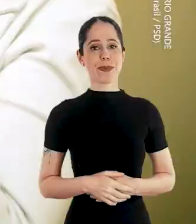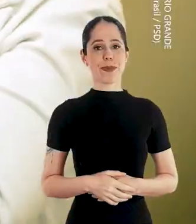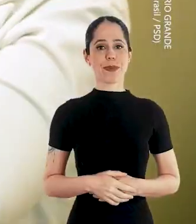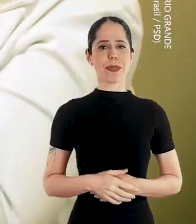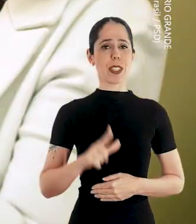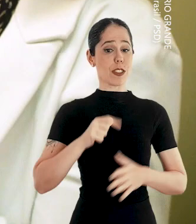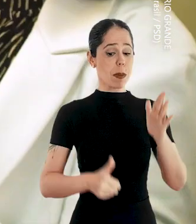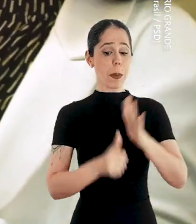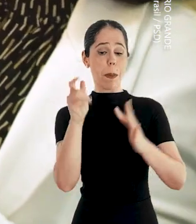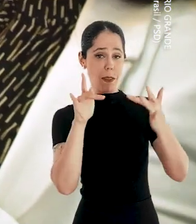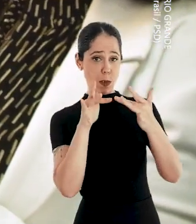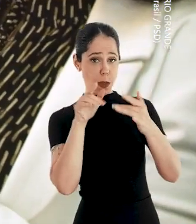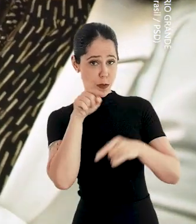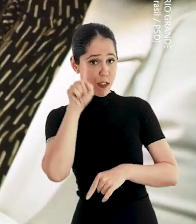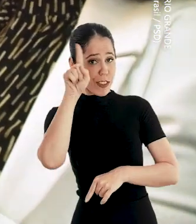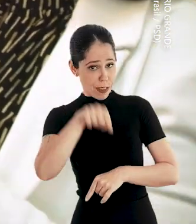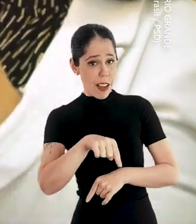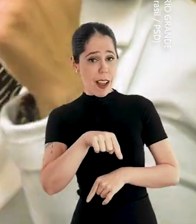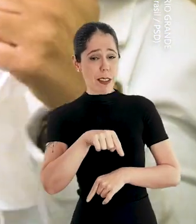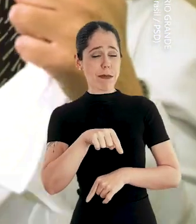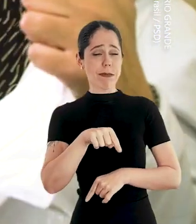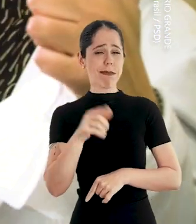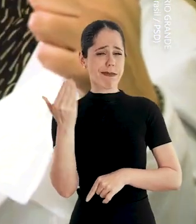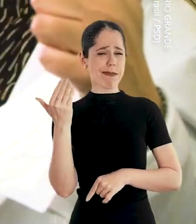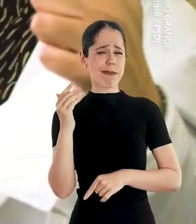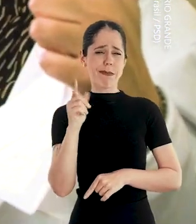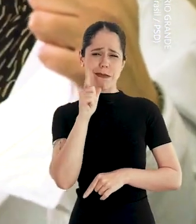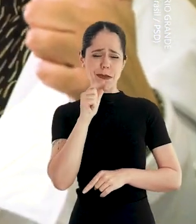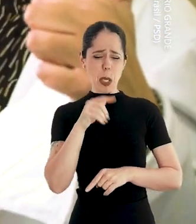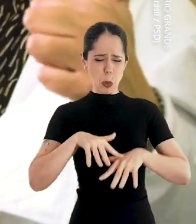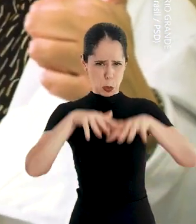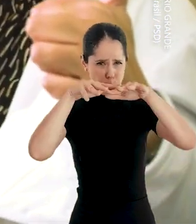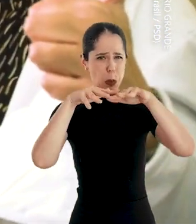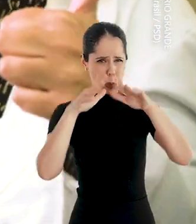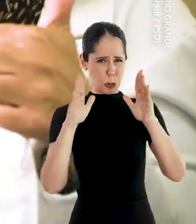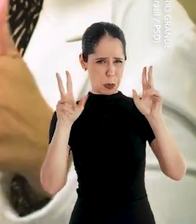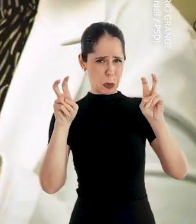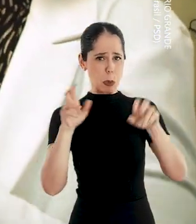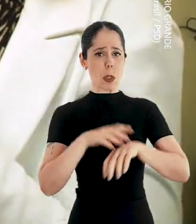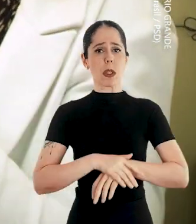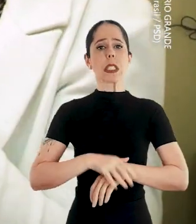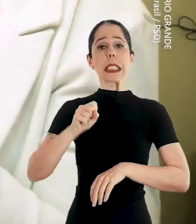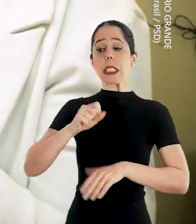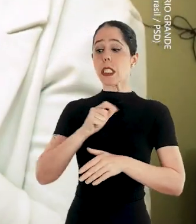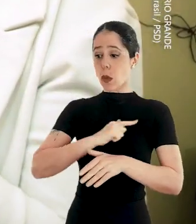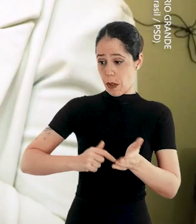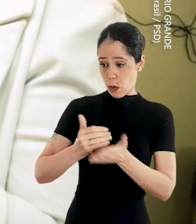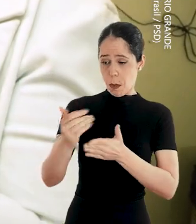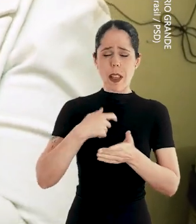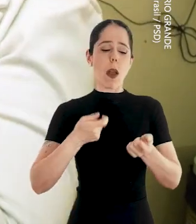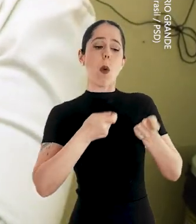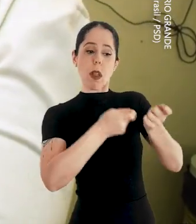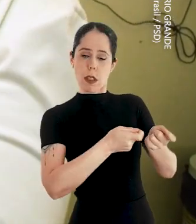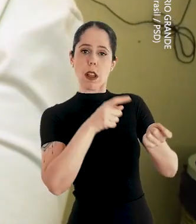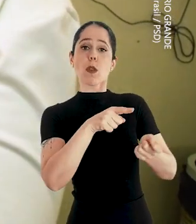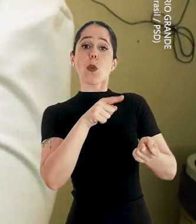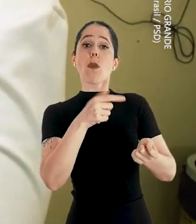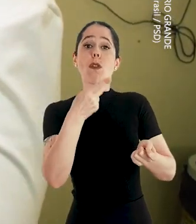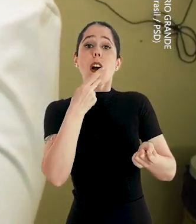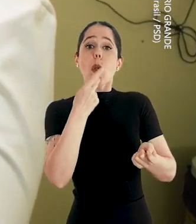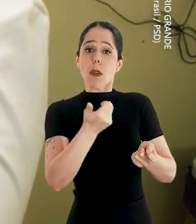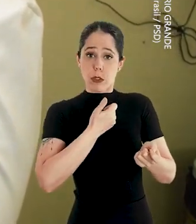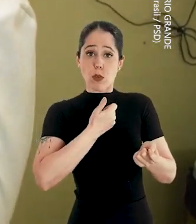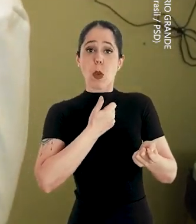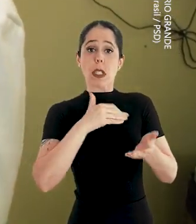Eu tive o primeiro contato contigo na Enchete. Sim, lá no início do governo. entreguei, tu me disse assim, a secretária